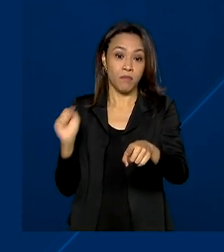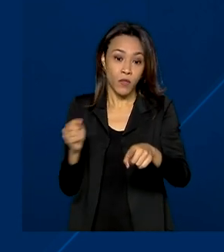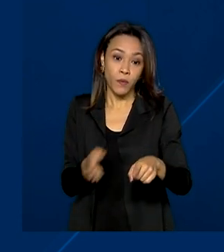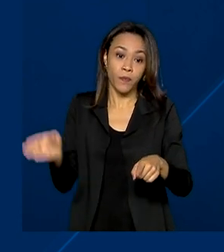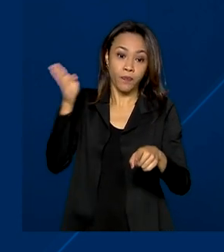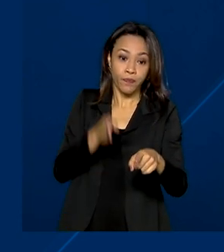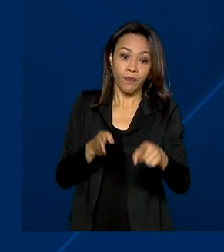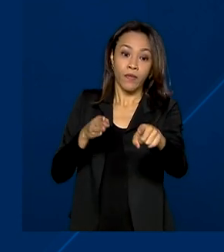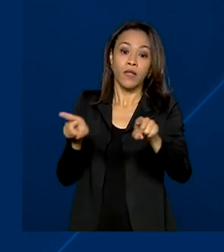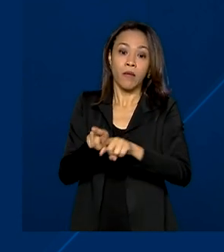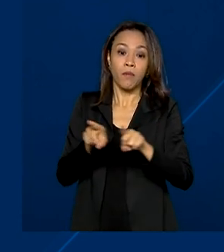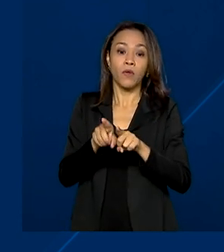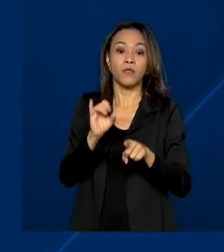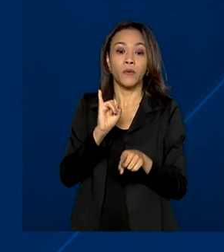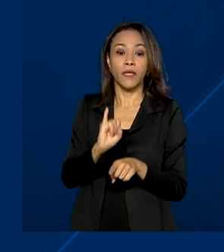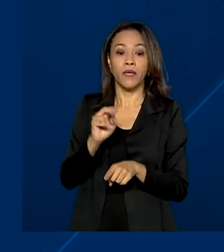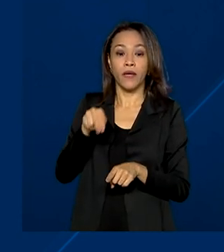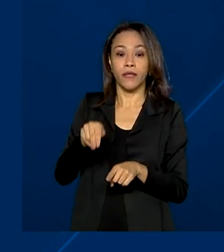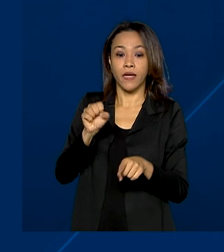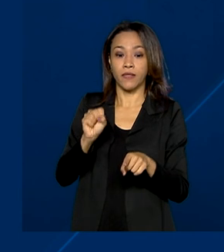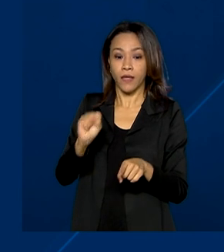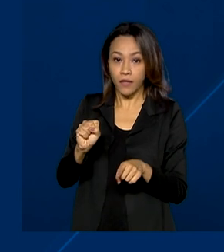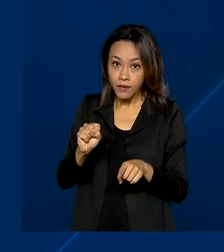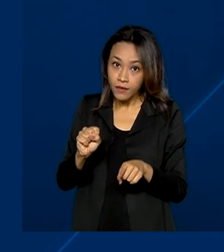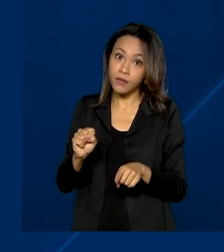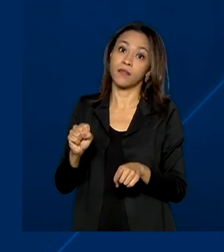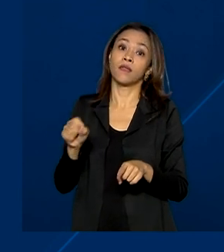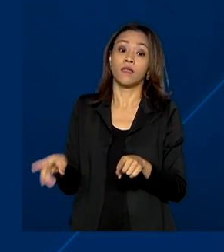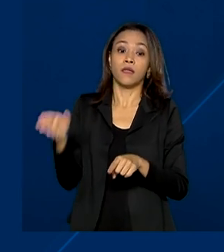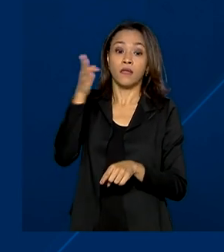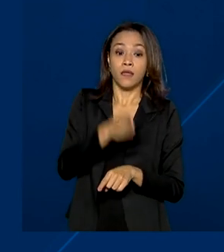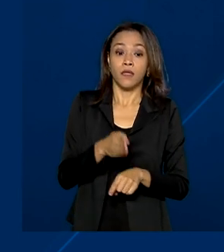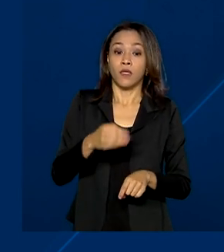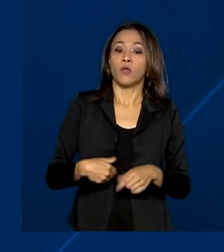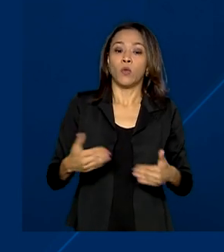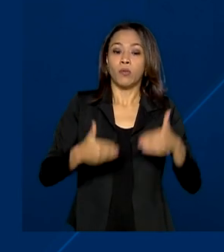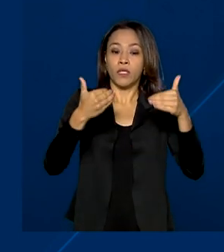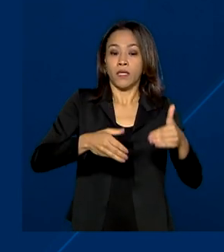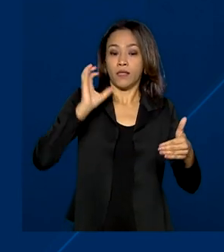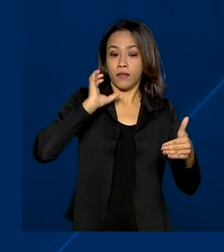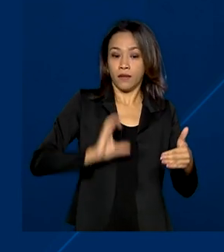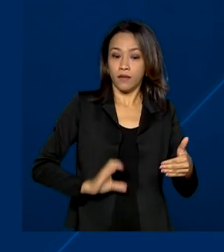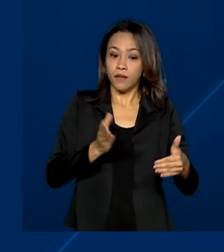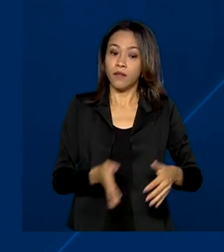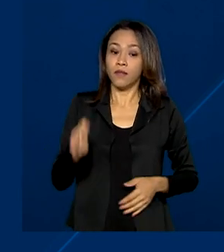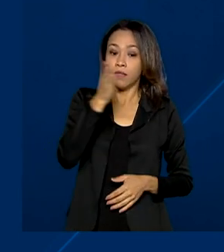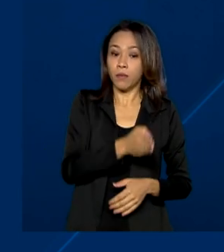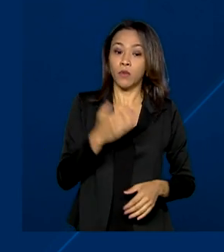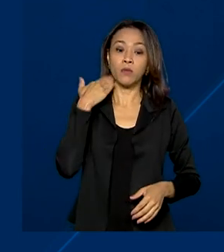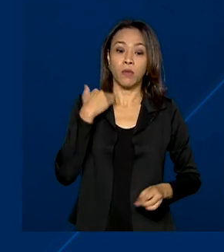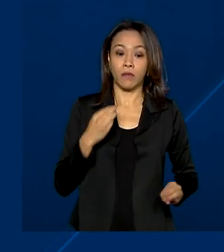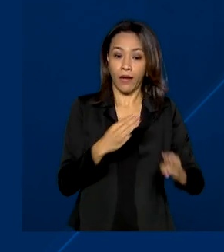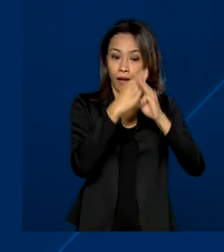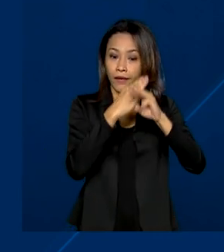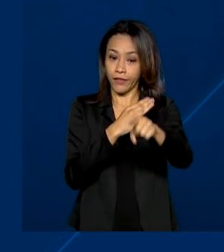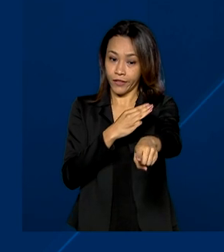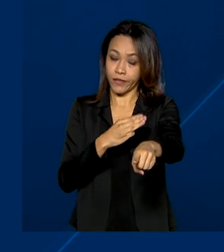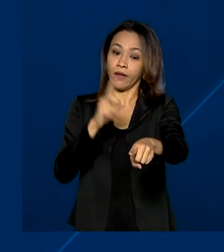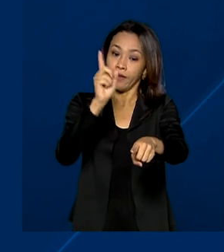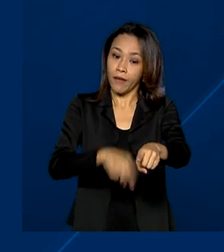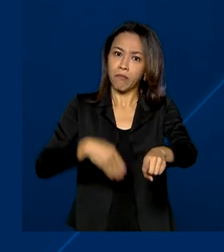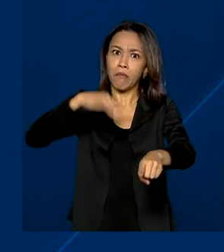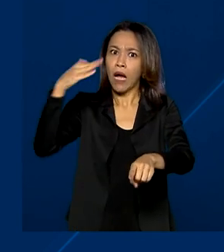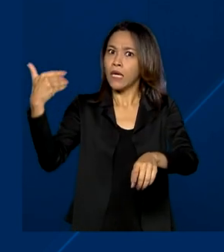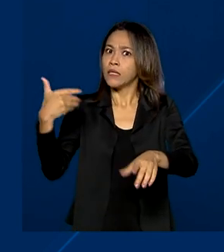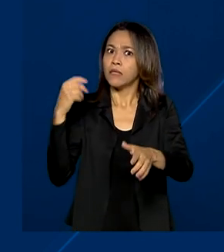do Seguro Social e INSS, o Ministério da Cidadania e a Caixa Econômica Federal, que também lideram a lista de órgãos com